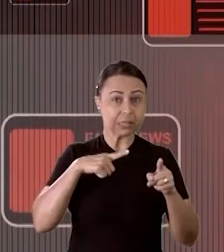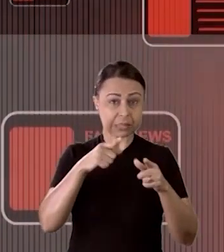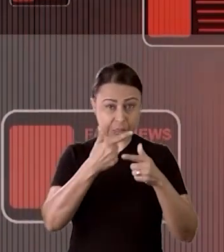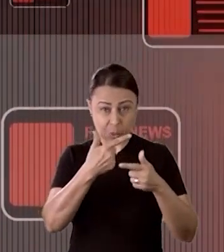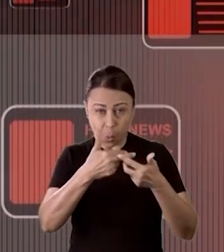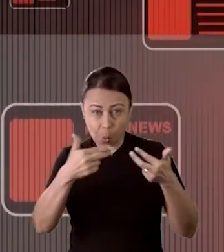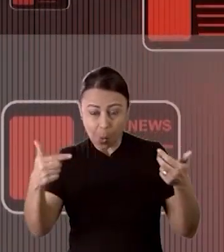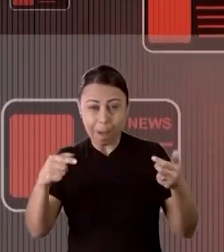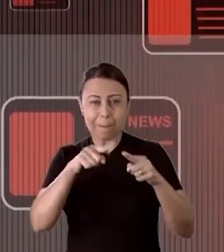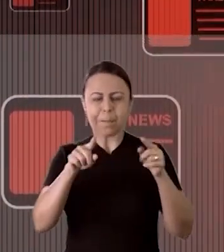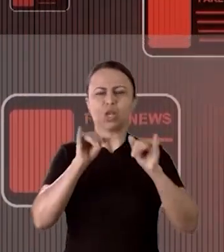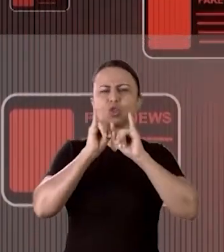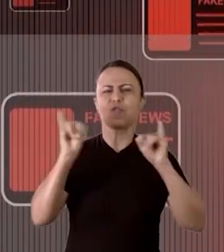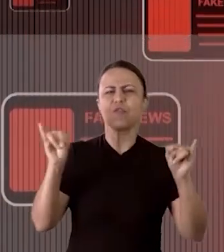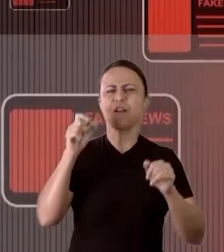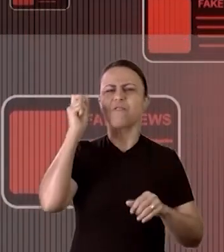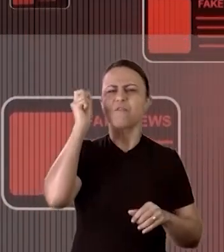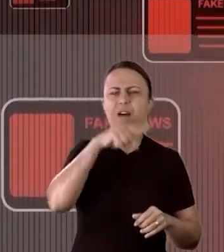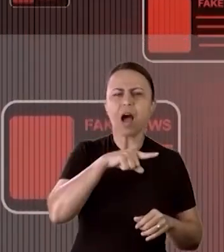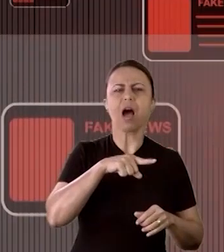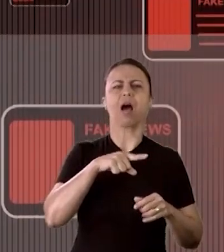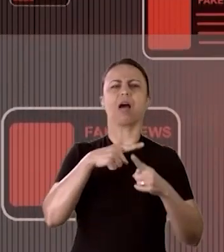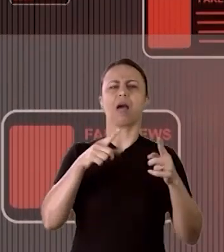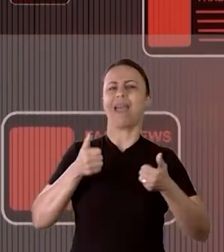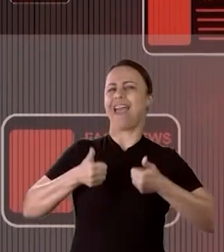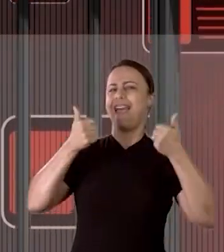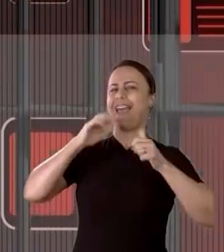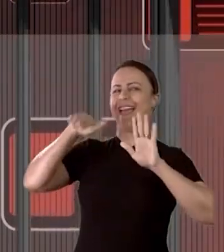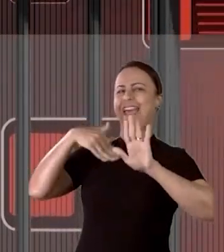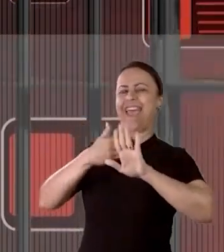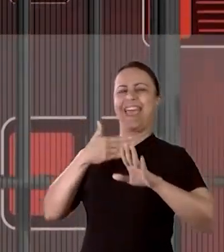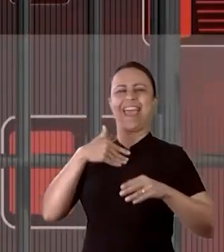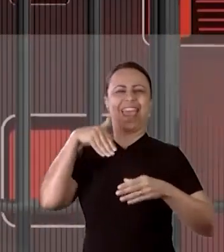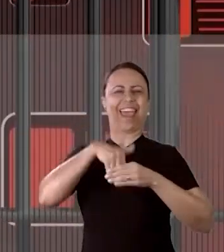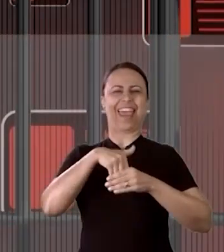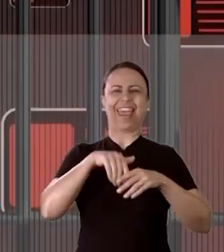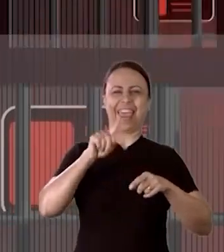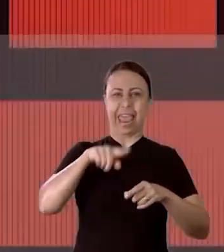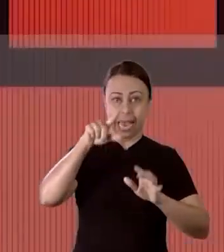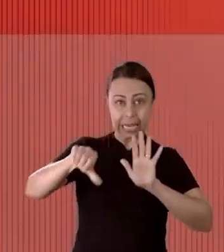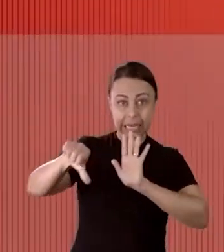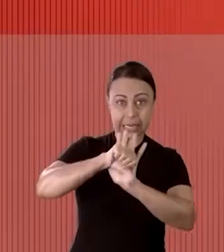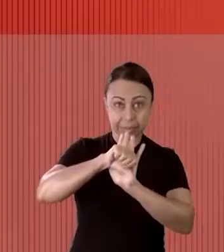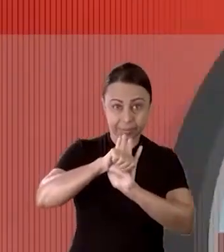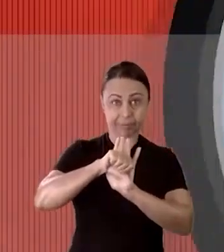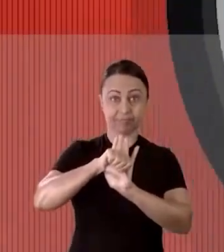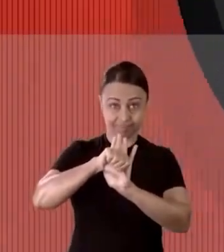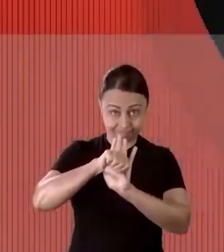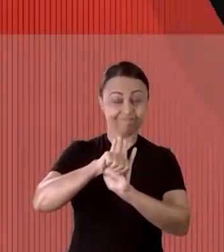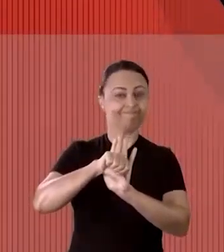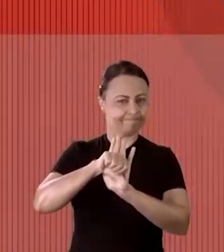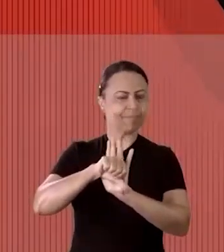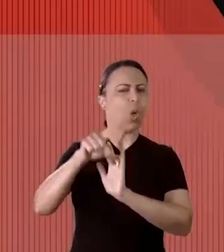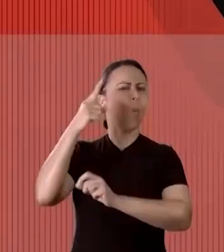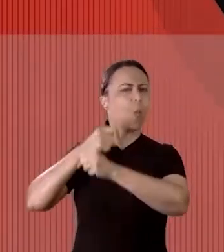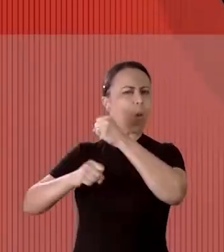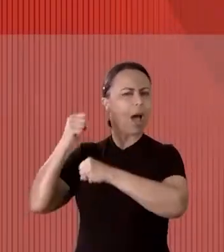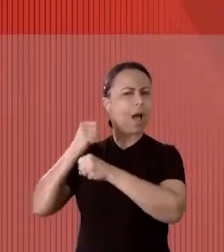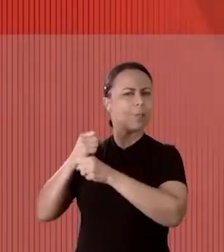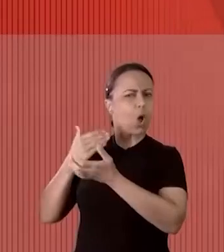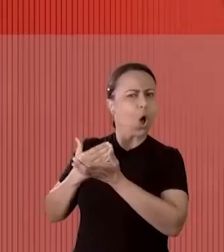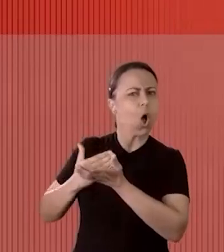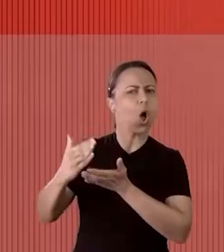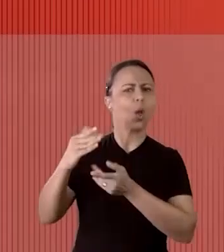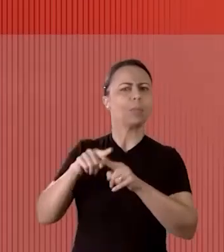isso, divulgar notícias falsas para se dar bem em uma votação é crime. Desde o ano passado, quem